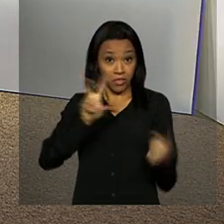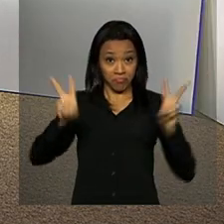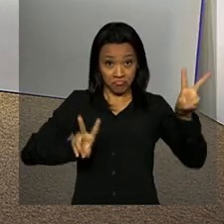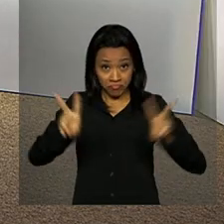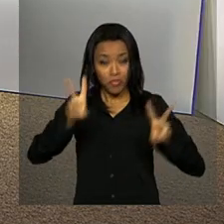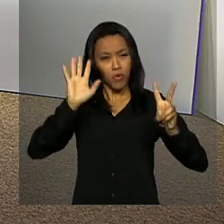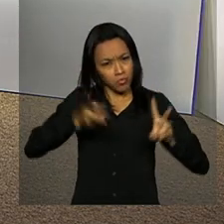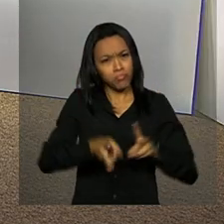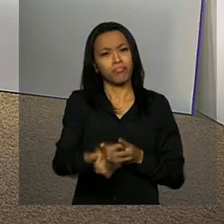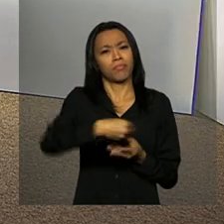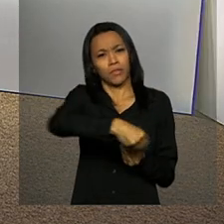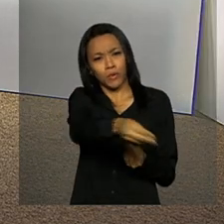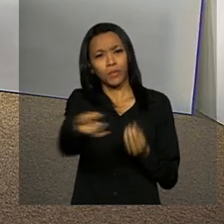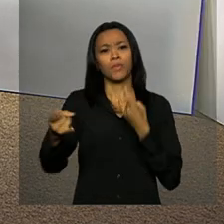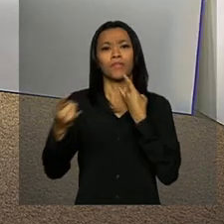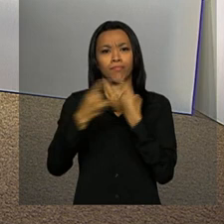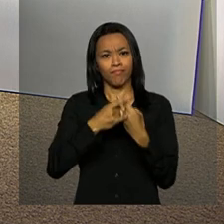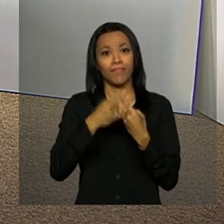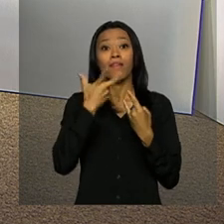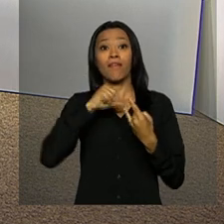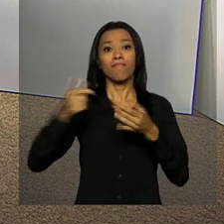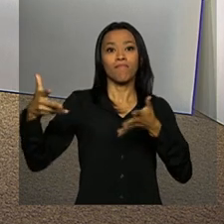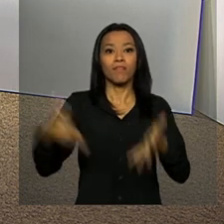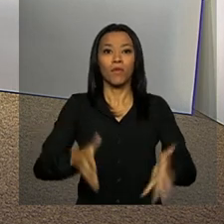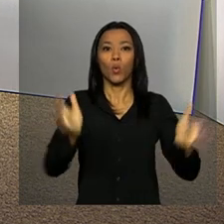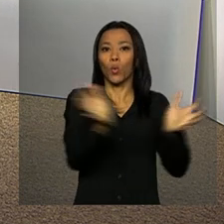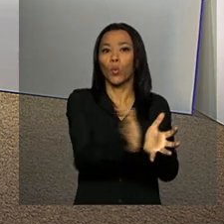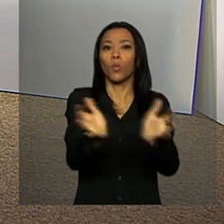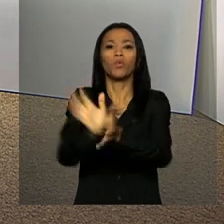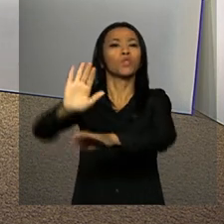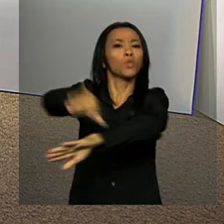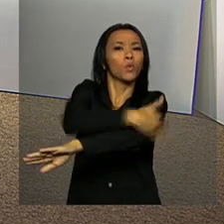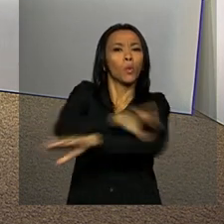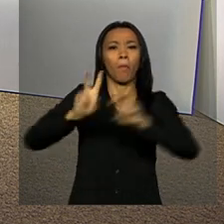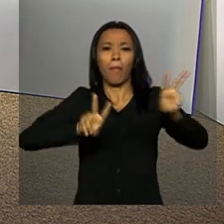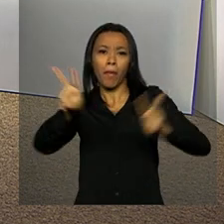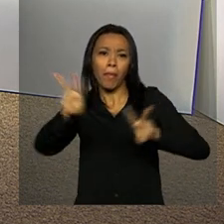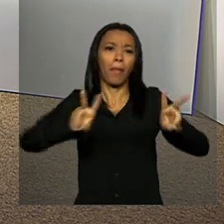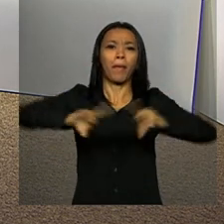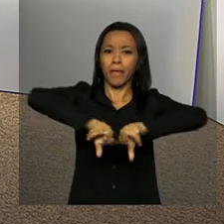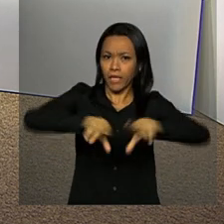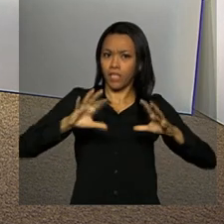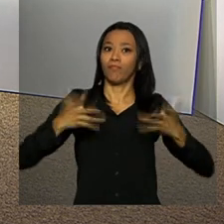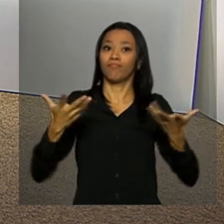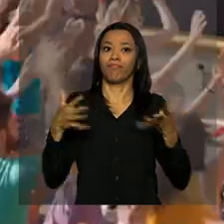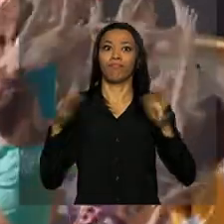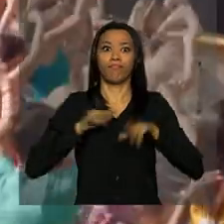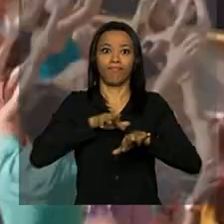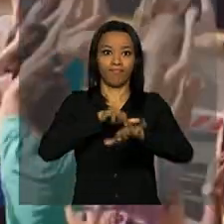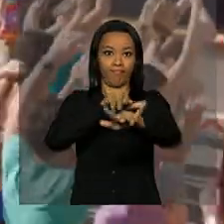continua a distribuição de preservativos aos participantes de blocos de rua e desfiles de escola de samba.